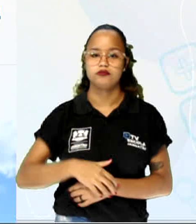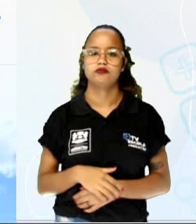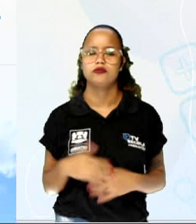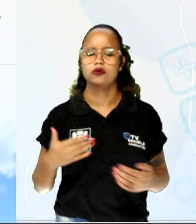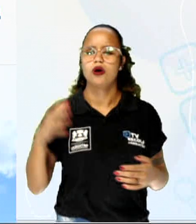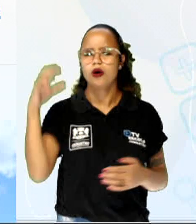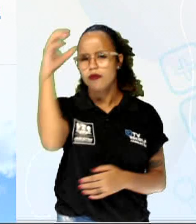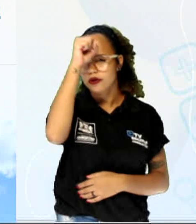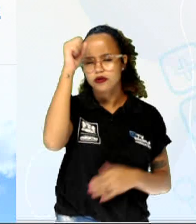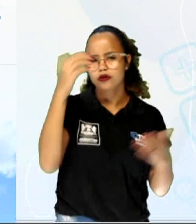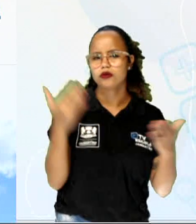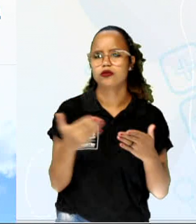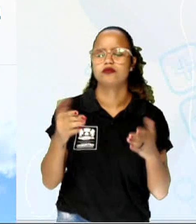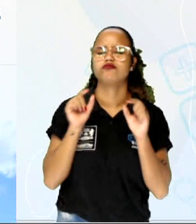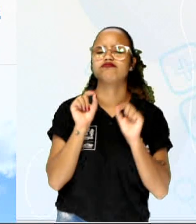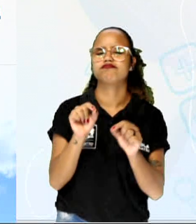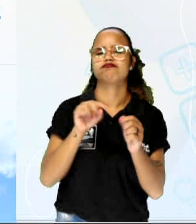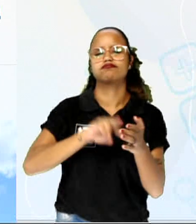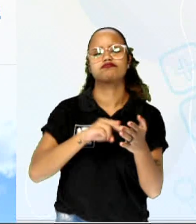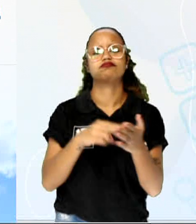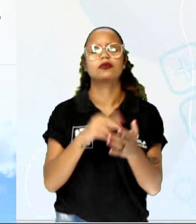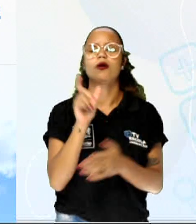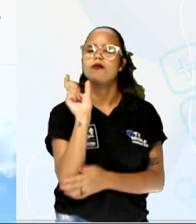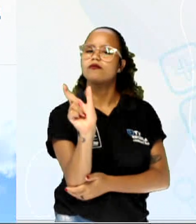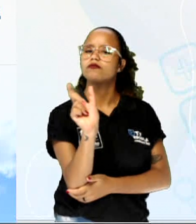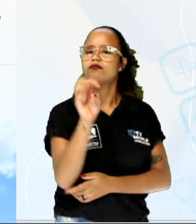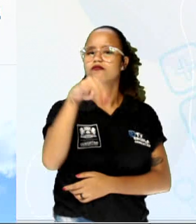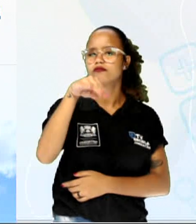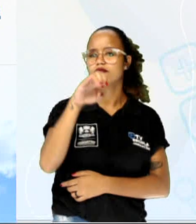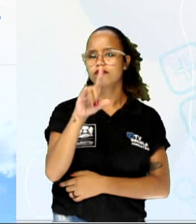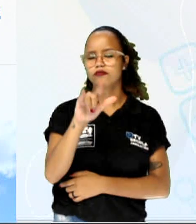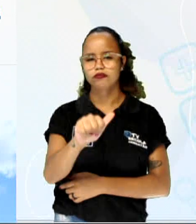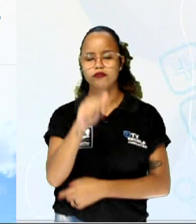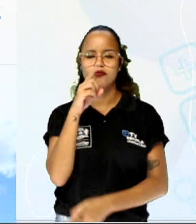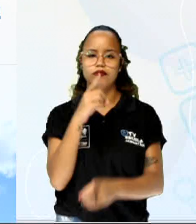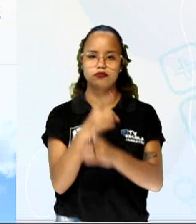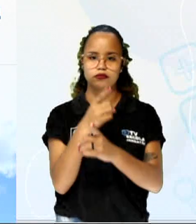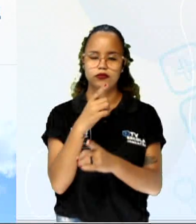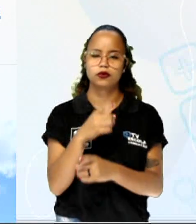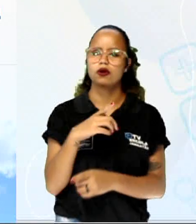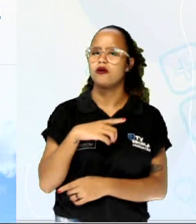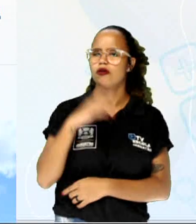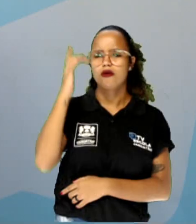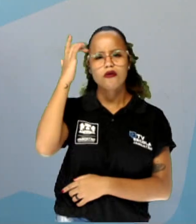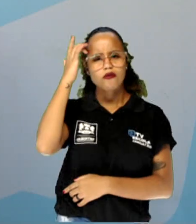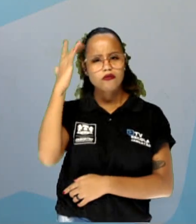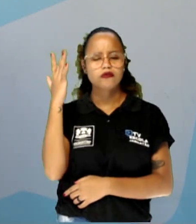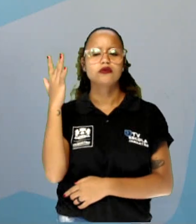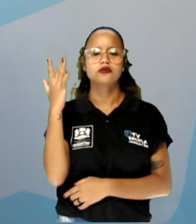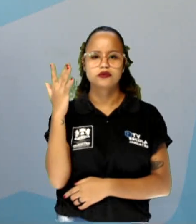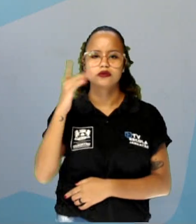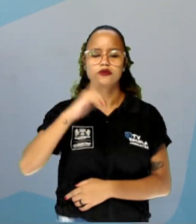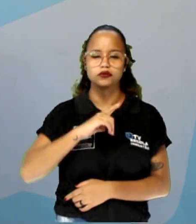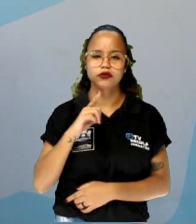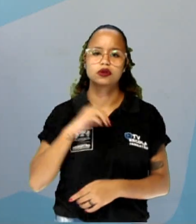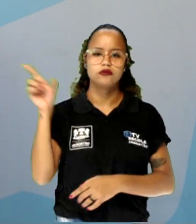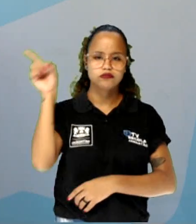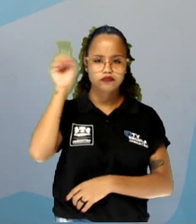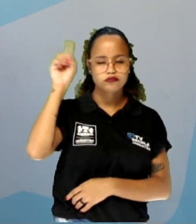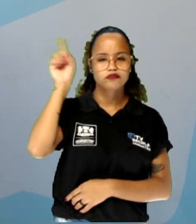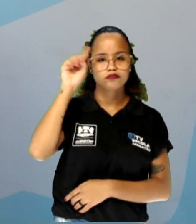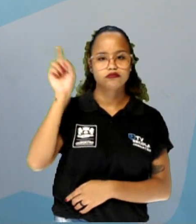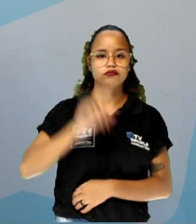vai aprender o que significa essa palavra média, né? Que a gente encontra tão fartamente aí no nosso cotidiano, tá?